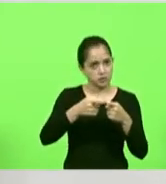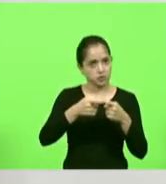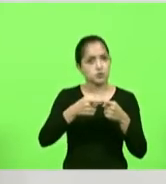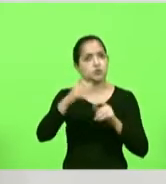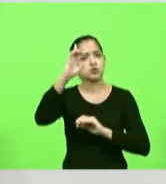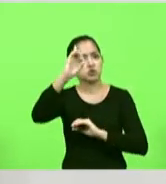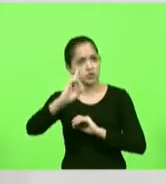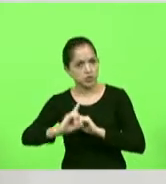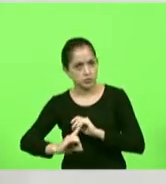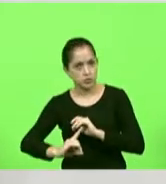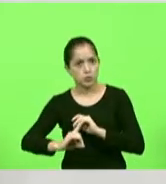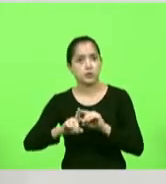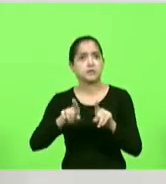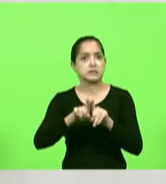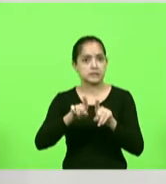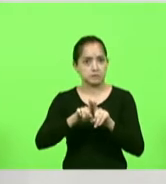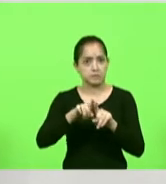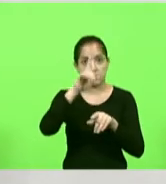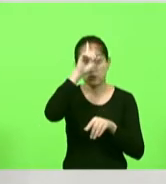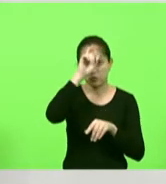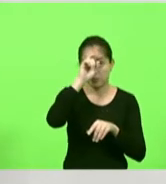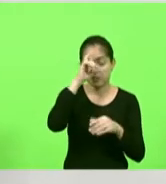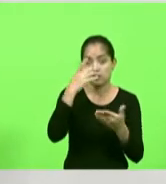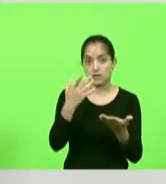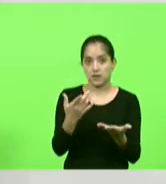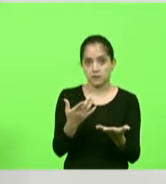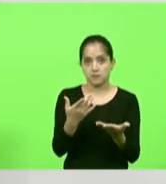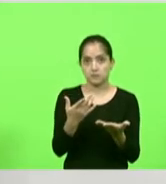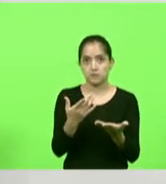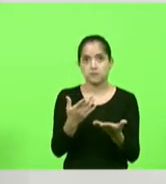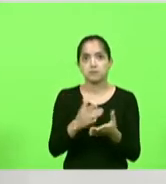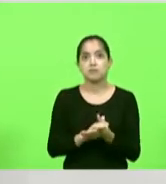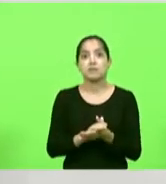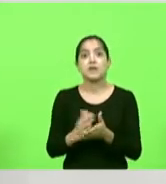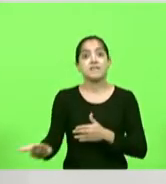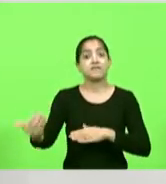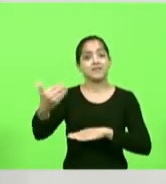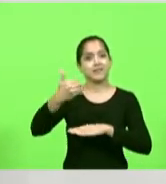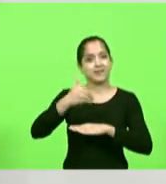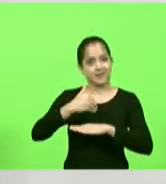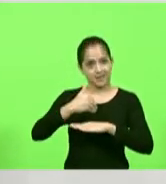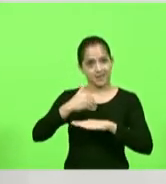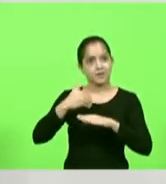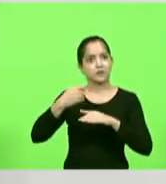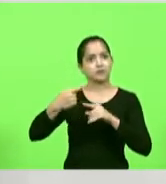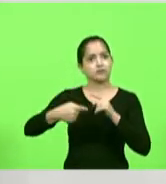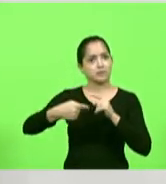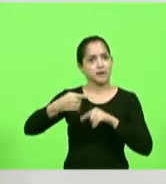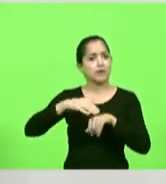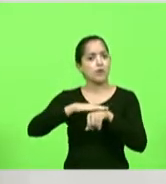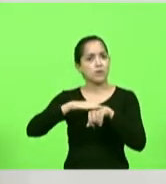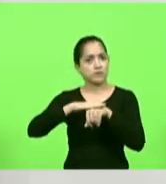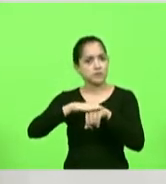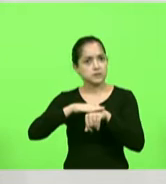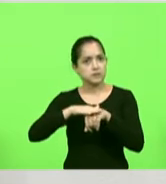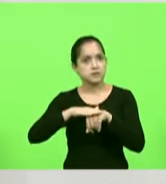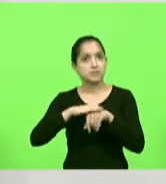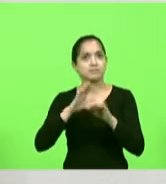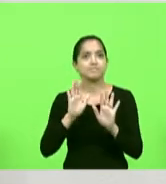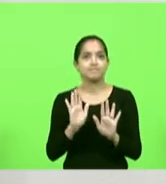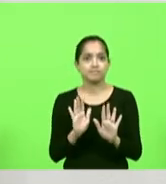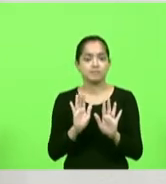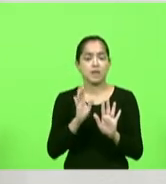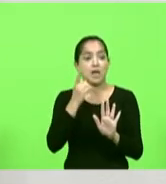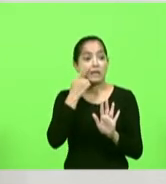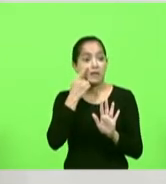clínicos de hospitais, vieram a entrar em contato comigo para dizer o seguinte, ainda bem que alguém vai